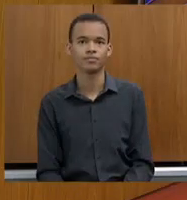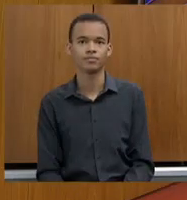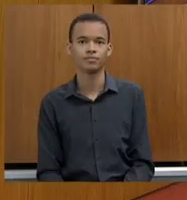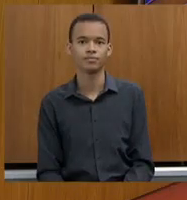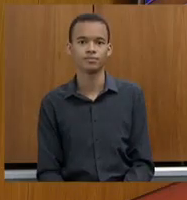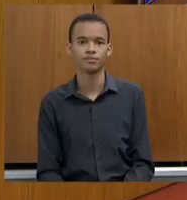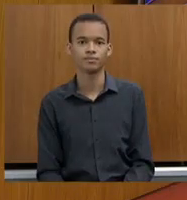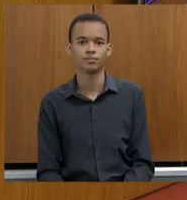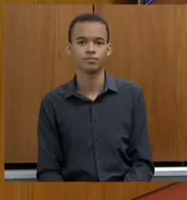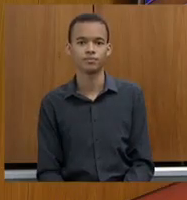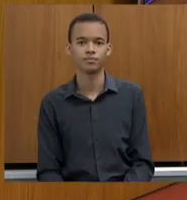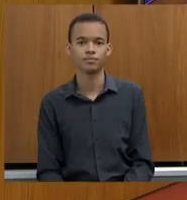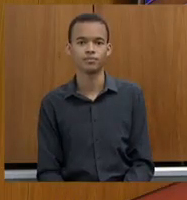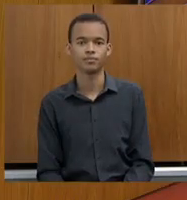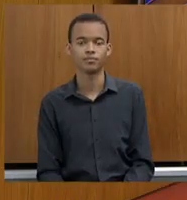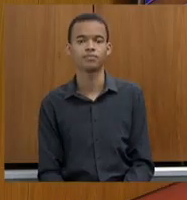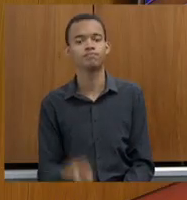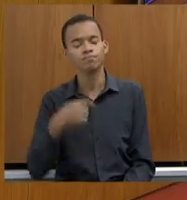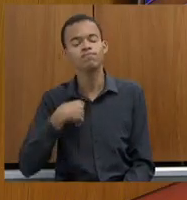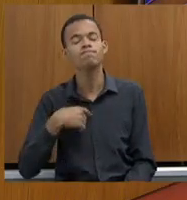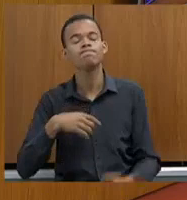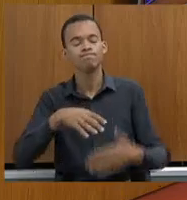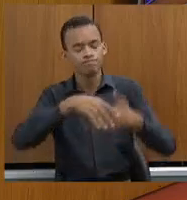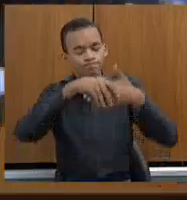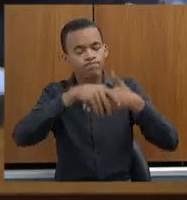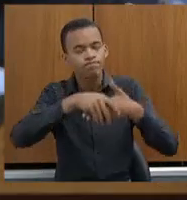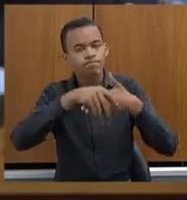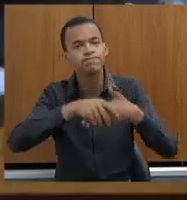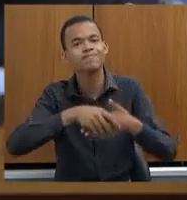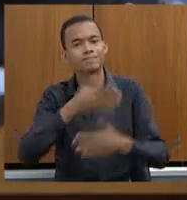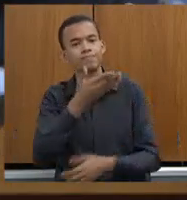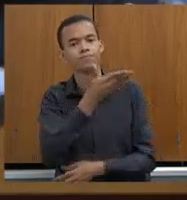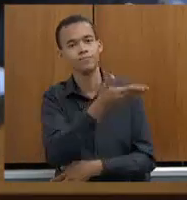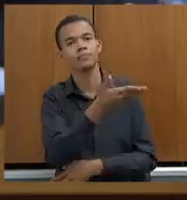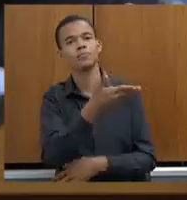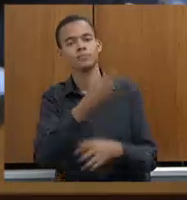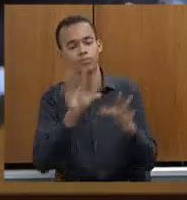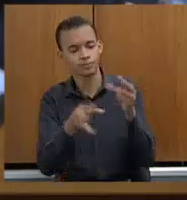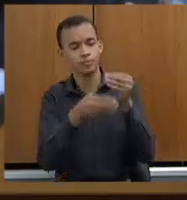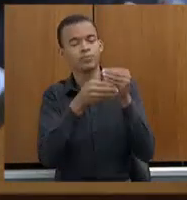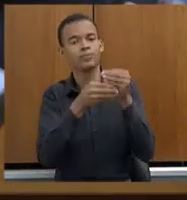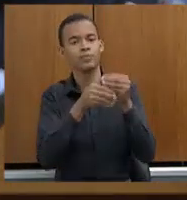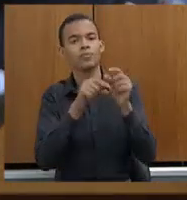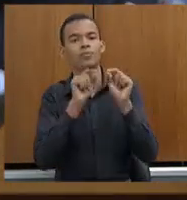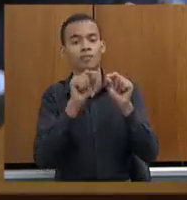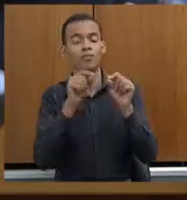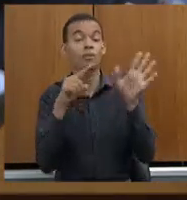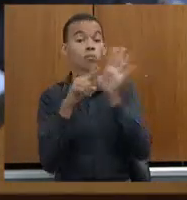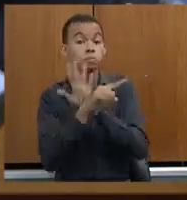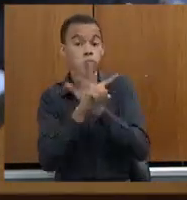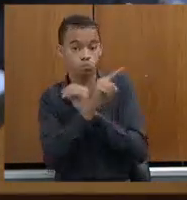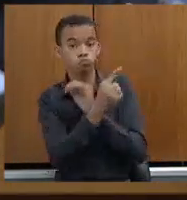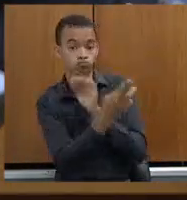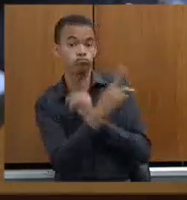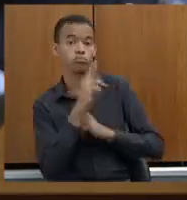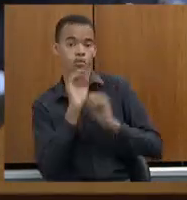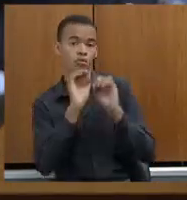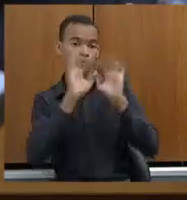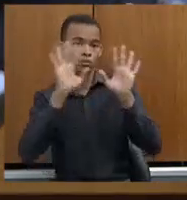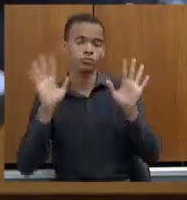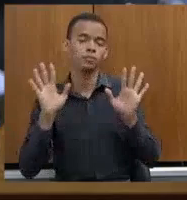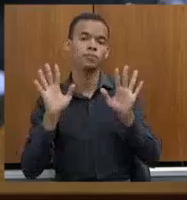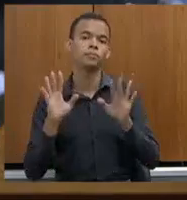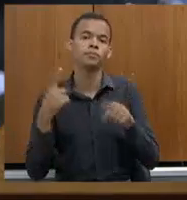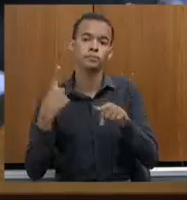Joaquim por alguns atos e pedir ao senhor que nos esclarecesse. É muito importante, foi,